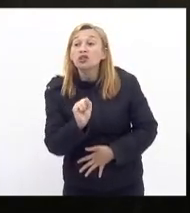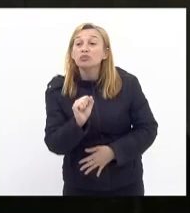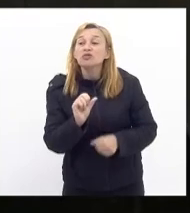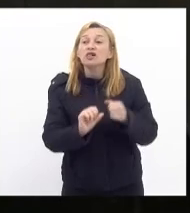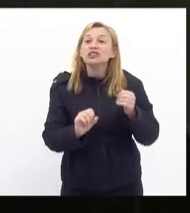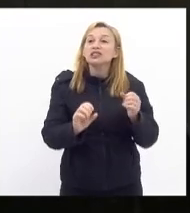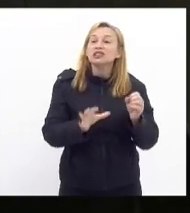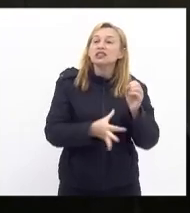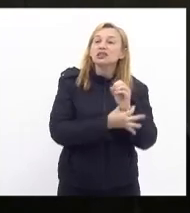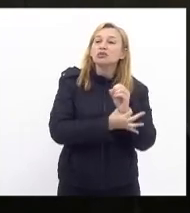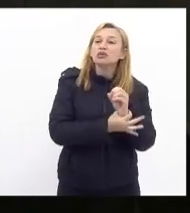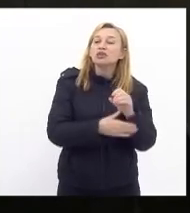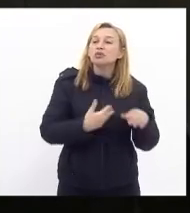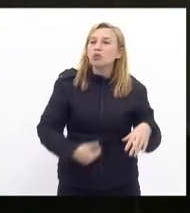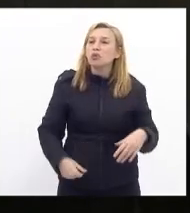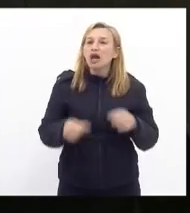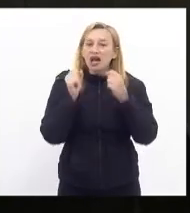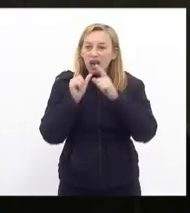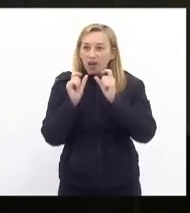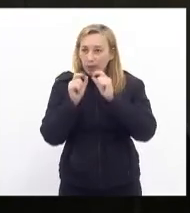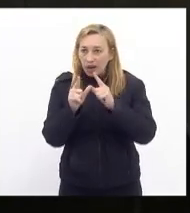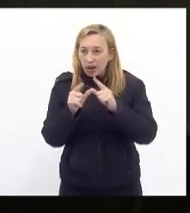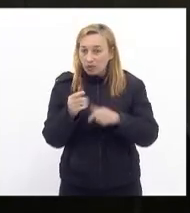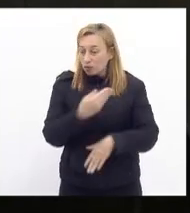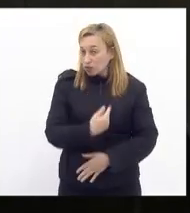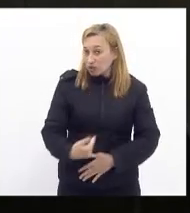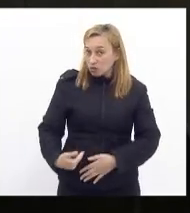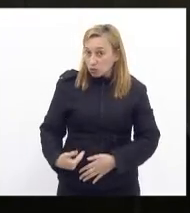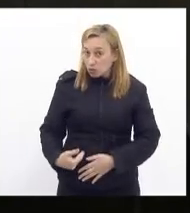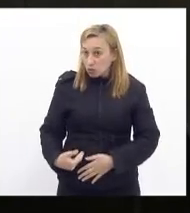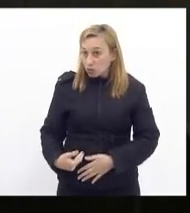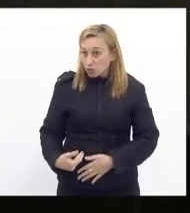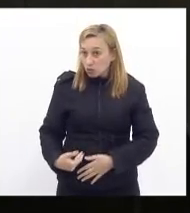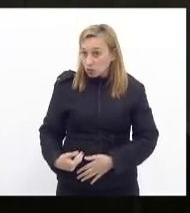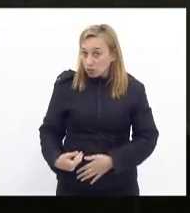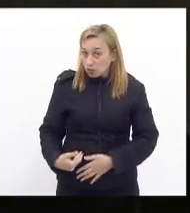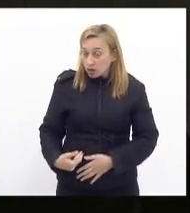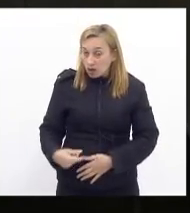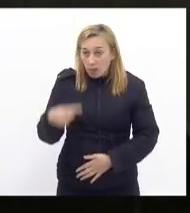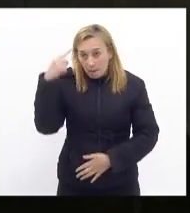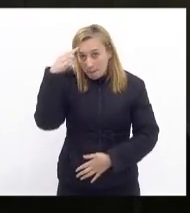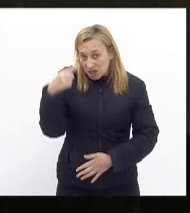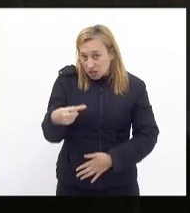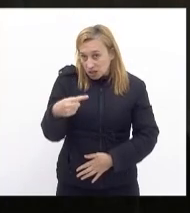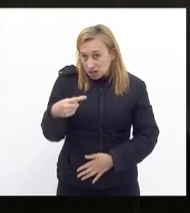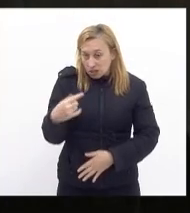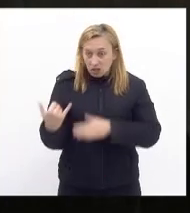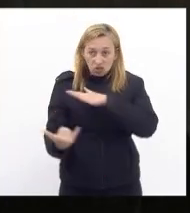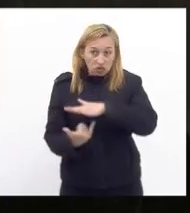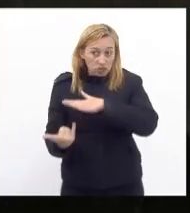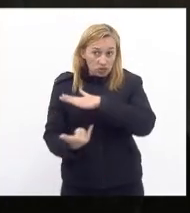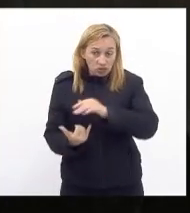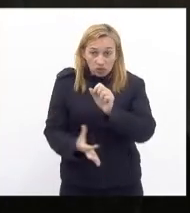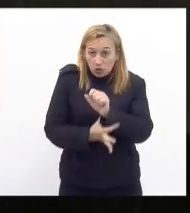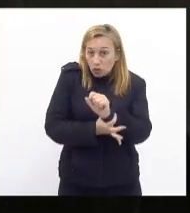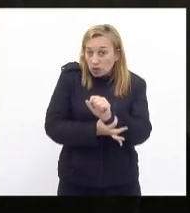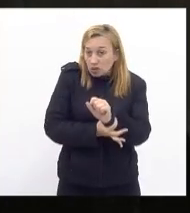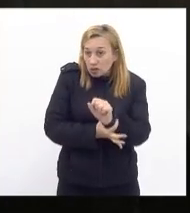segurança pública a não ser reclamar governador é dono das instituições de segurança